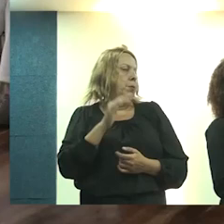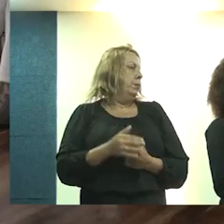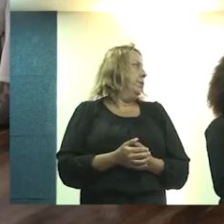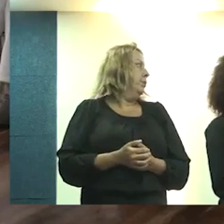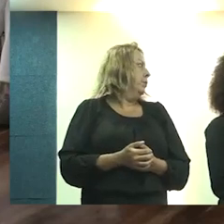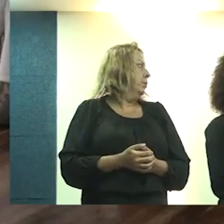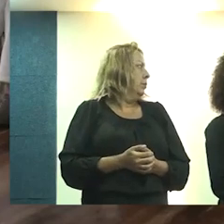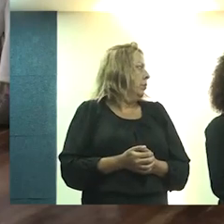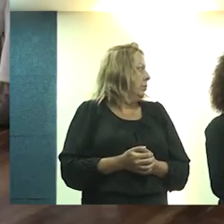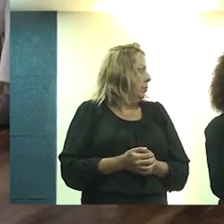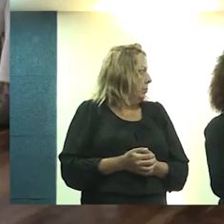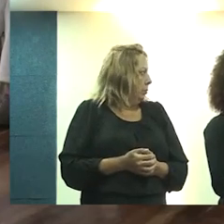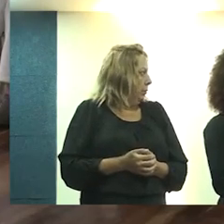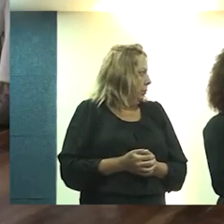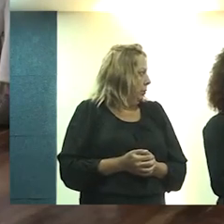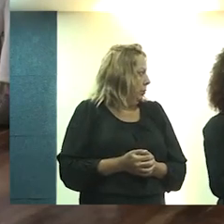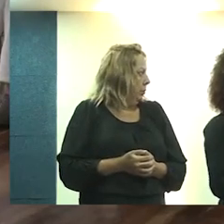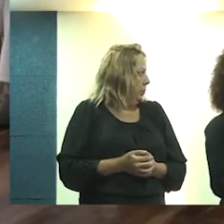Mitidieri.